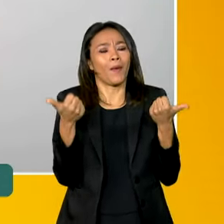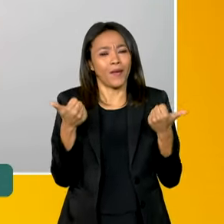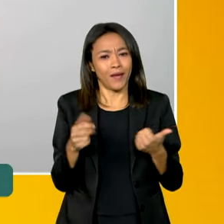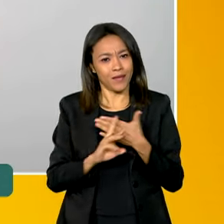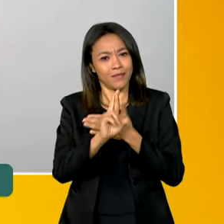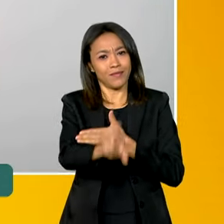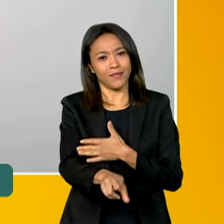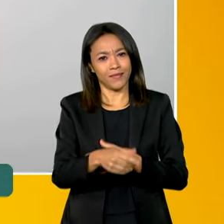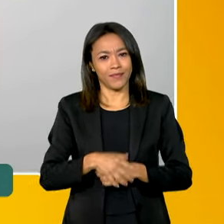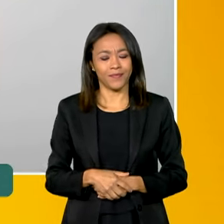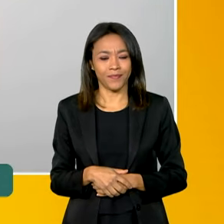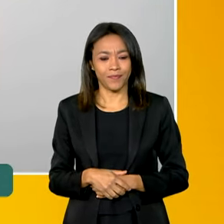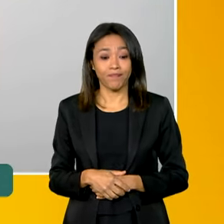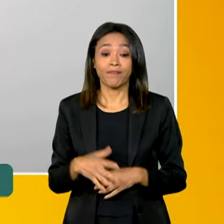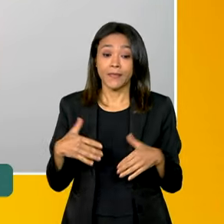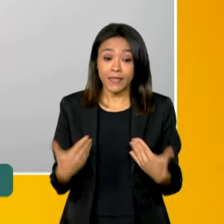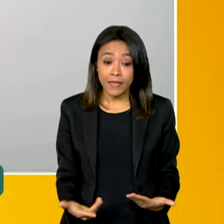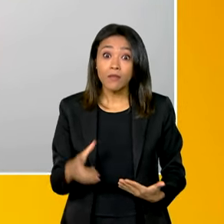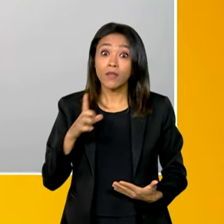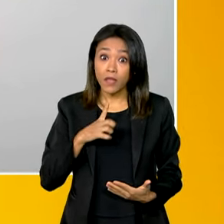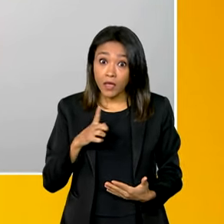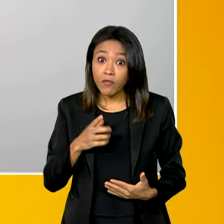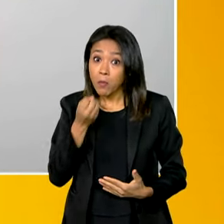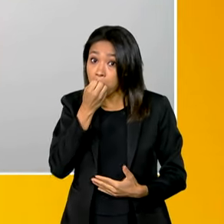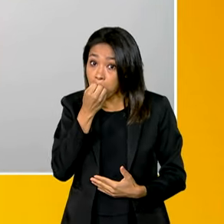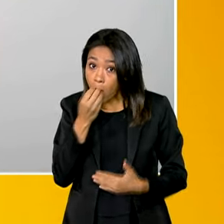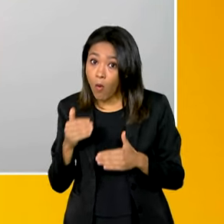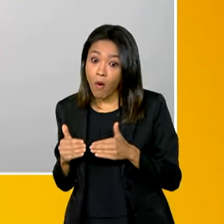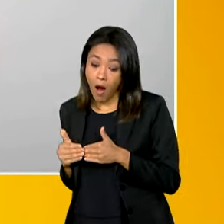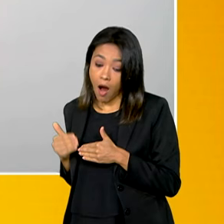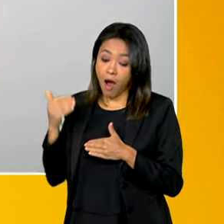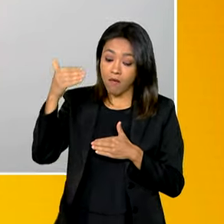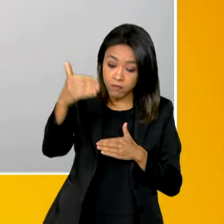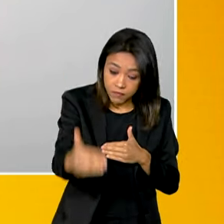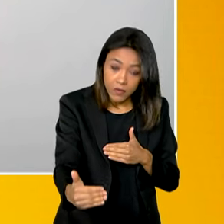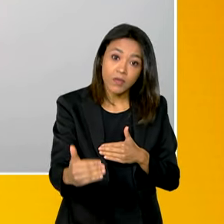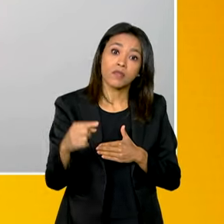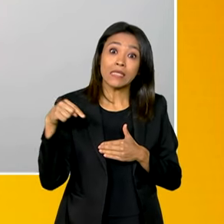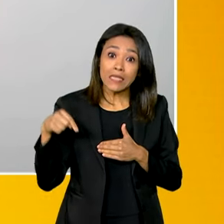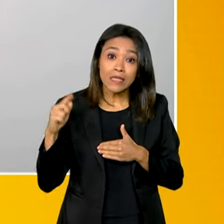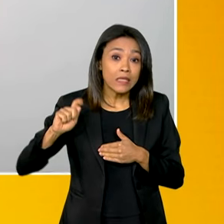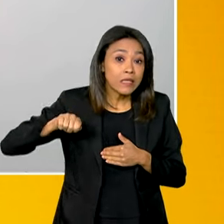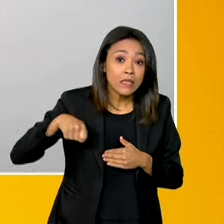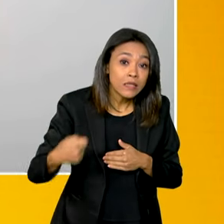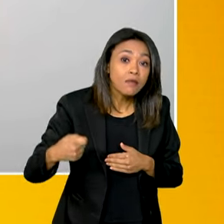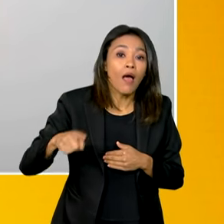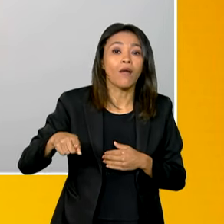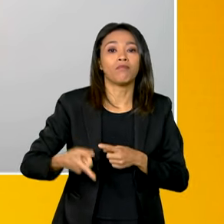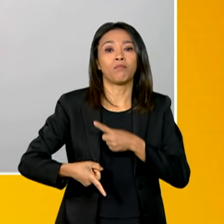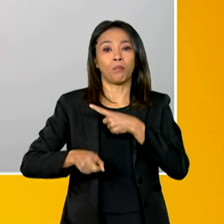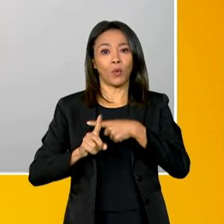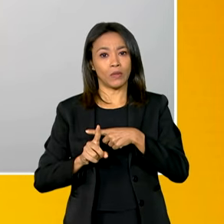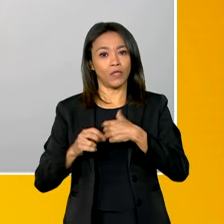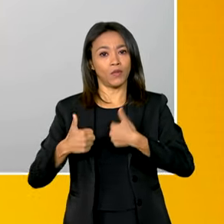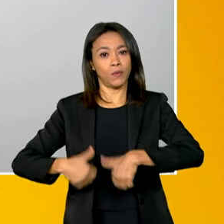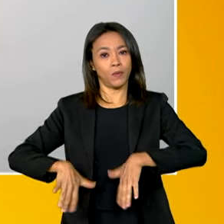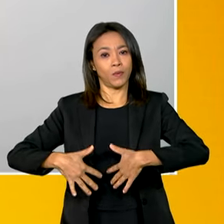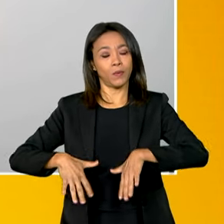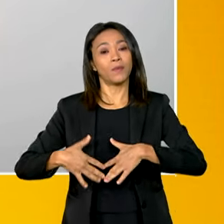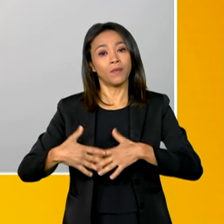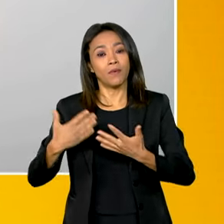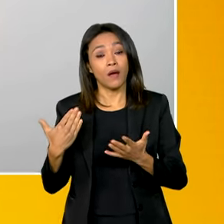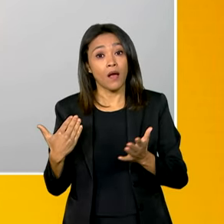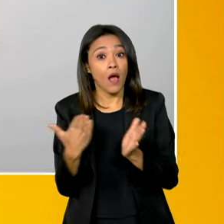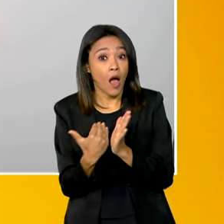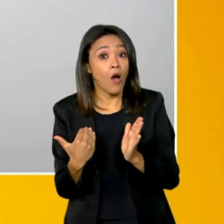Então, realmente a gente teve esse avanço, que para a gente é muito positivo, a questão da diminuição na